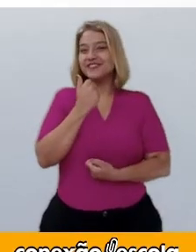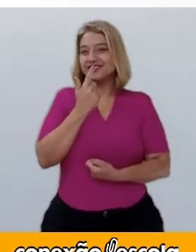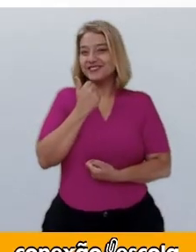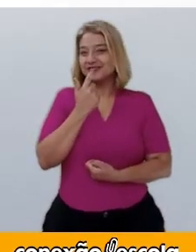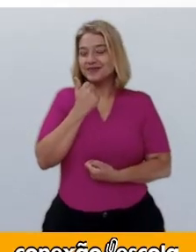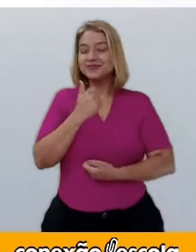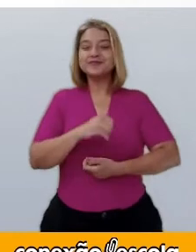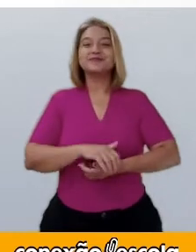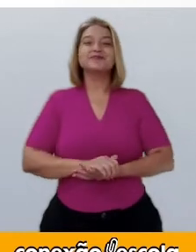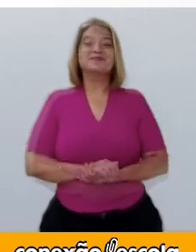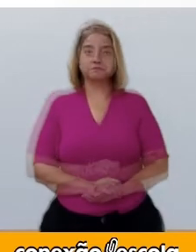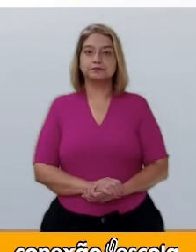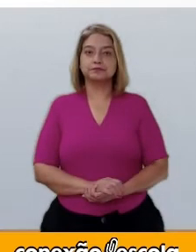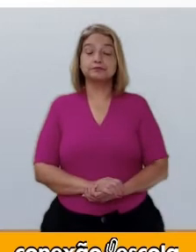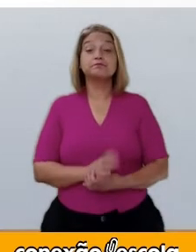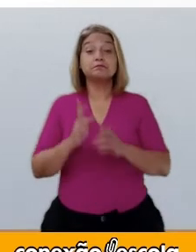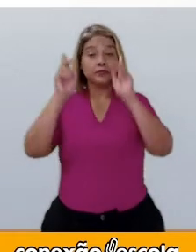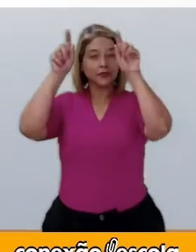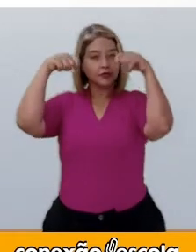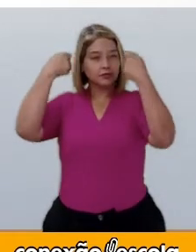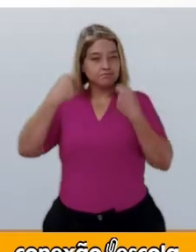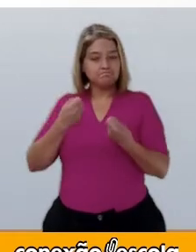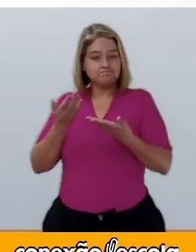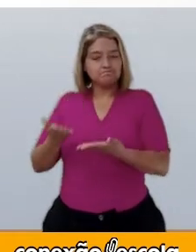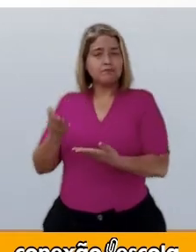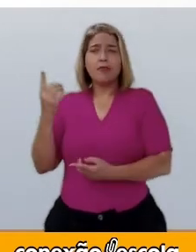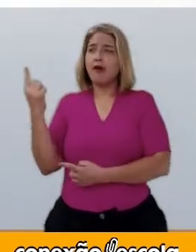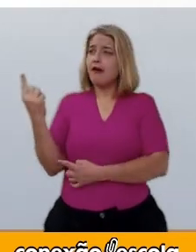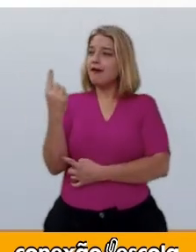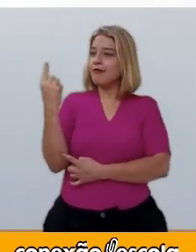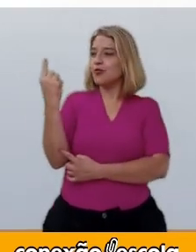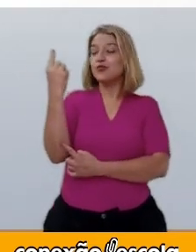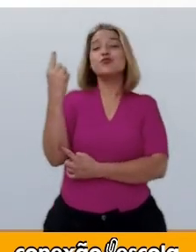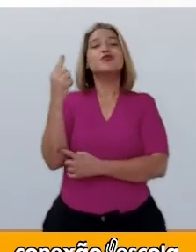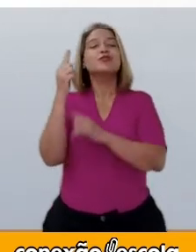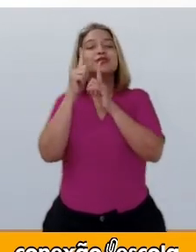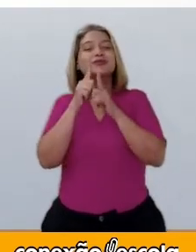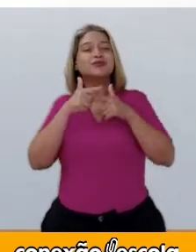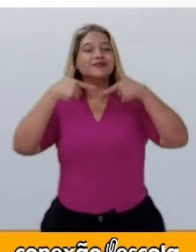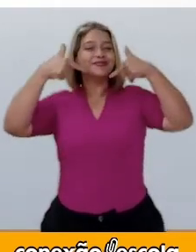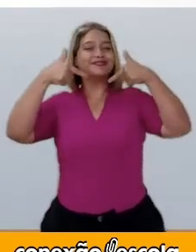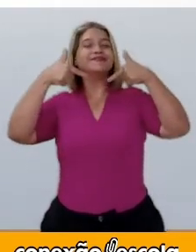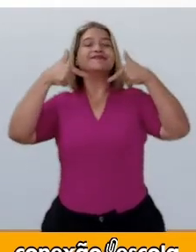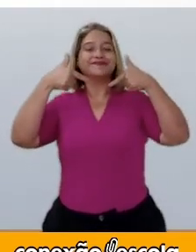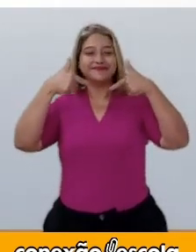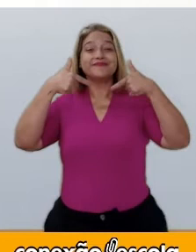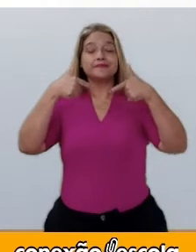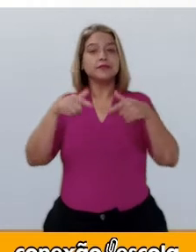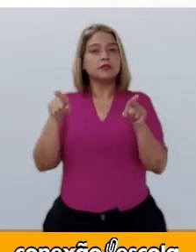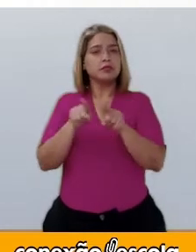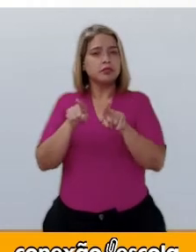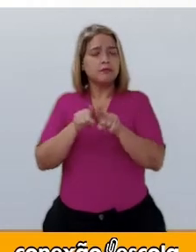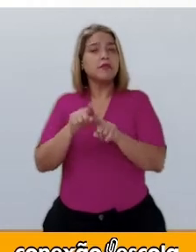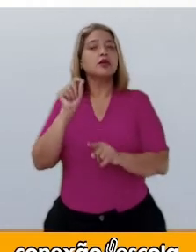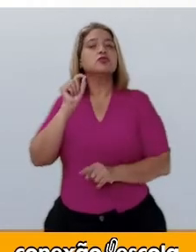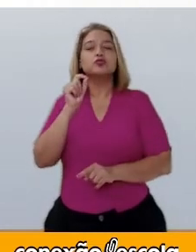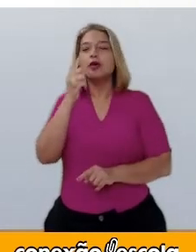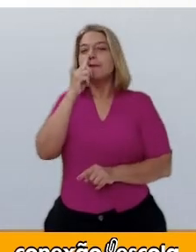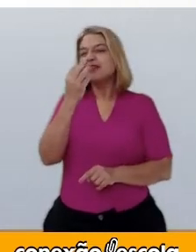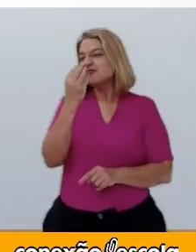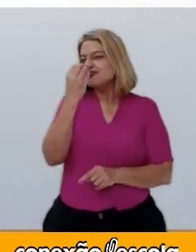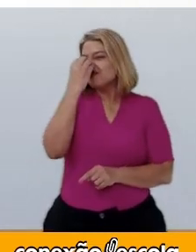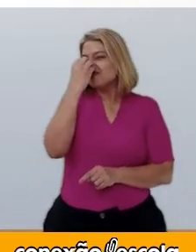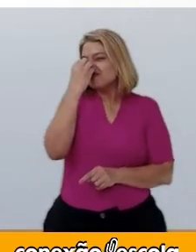Ela era alta, sorridente e tinha nariz de